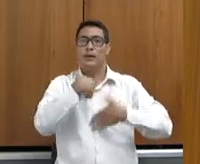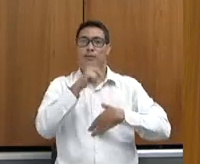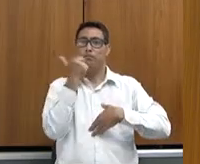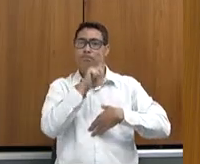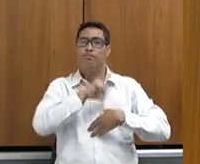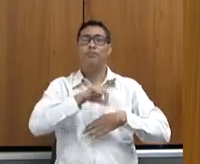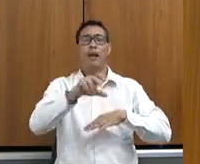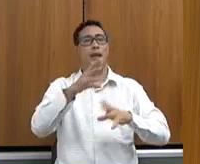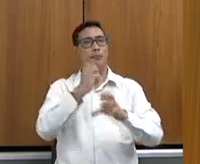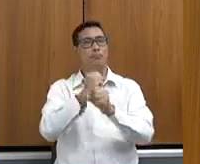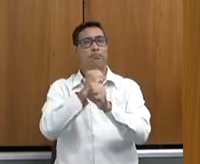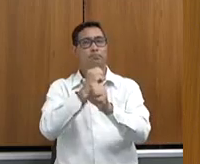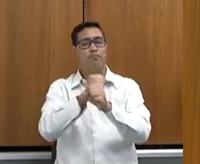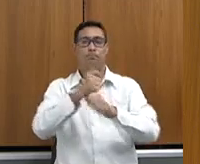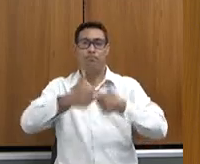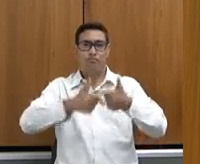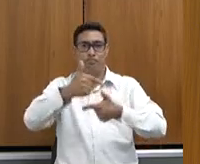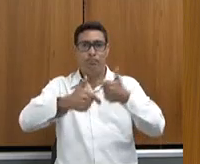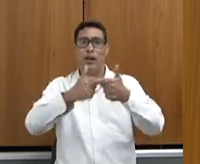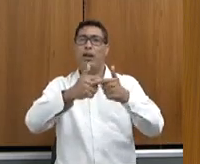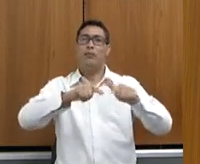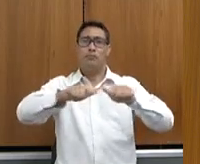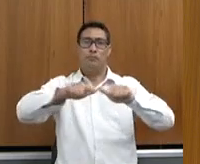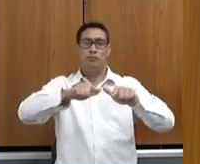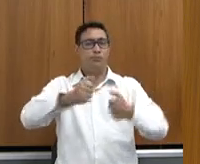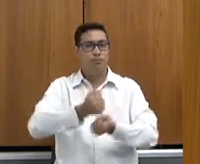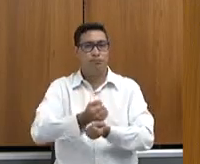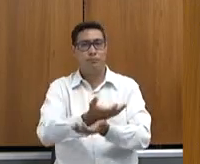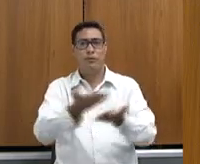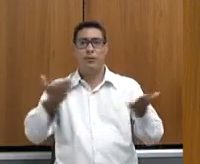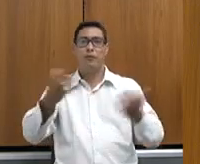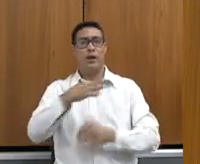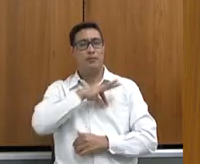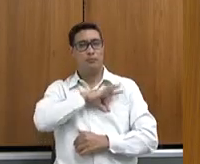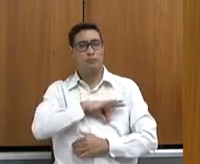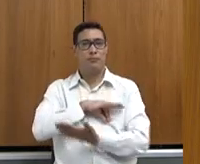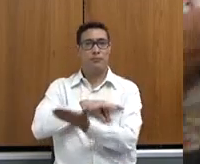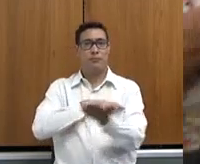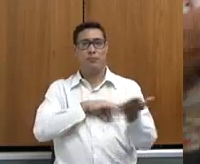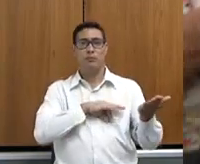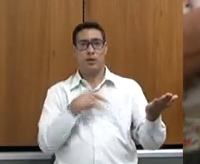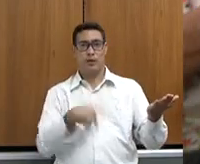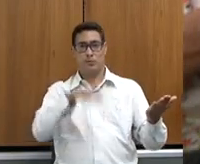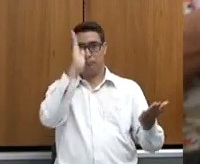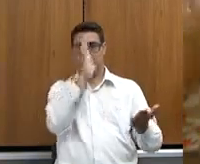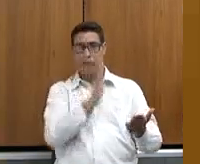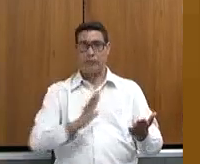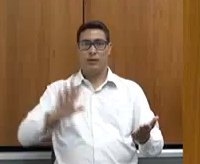produzindo, gerando renda, gerando emprego, que é o que nós precisamos para o Brasil e para Minas Gerais. Muito obrigado.